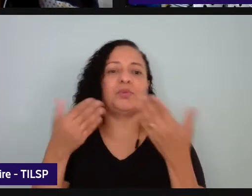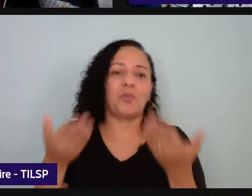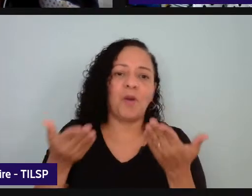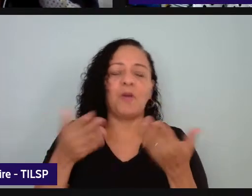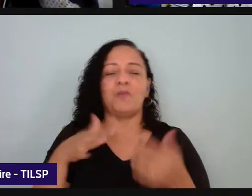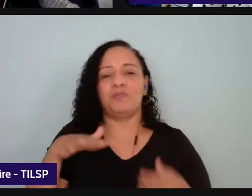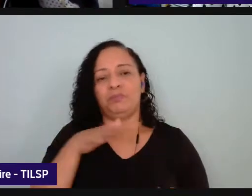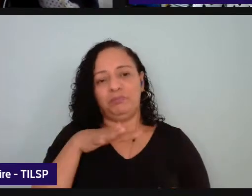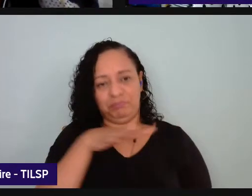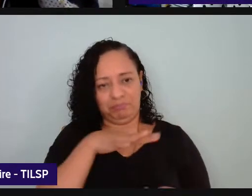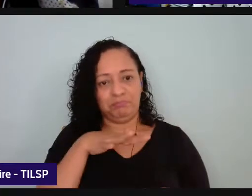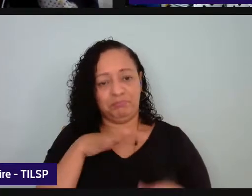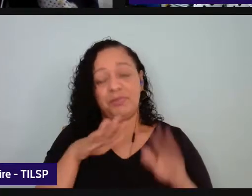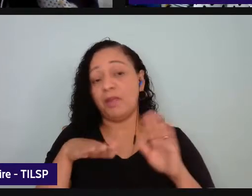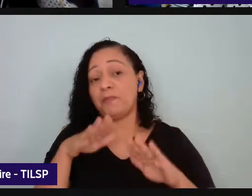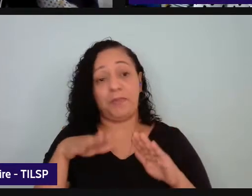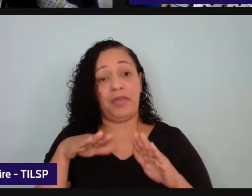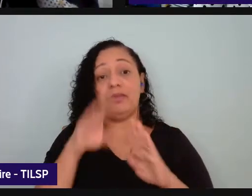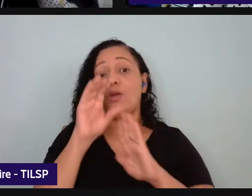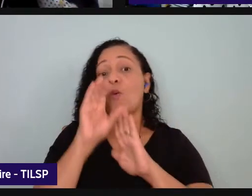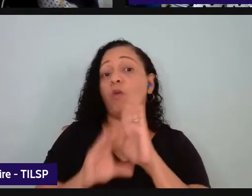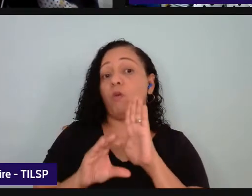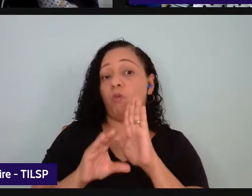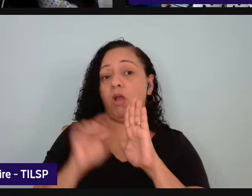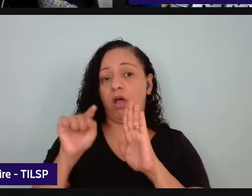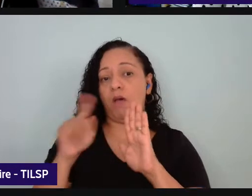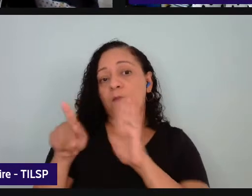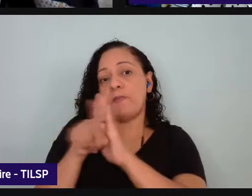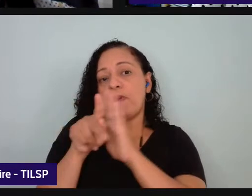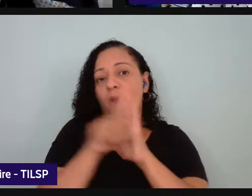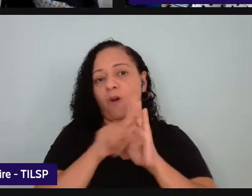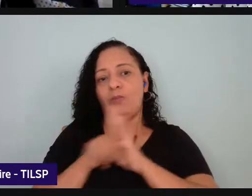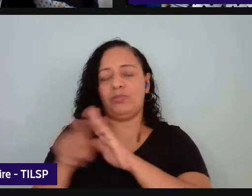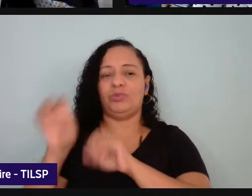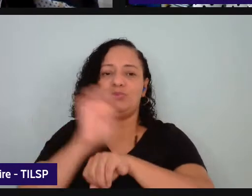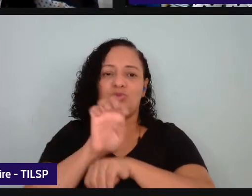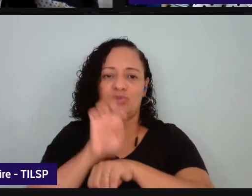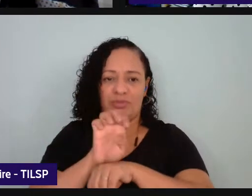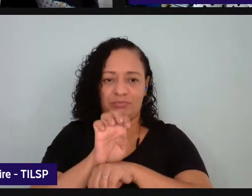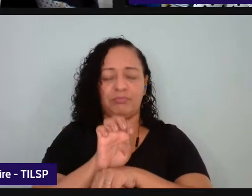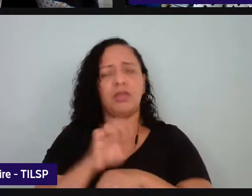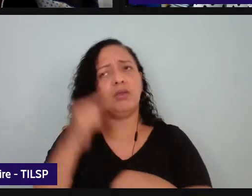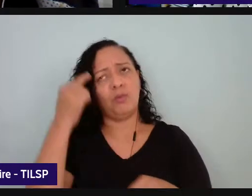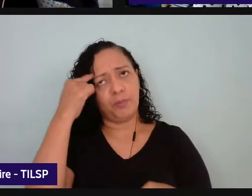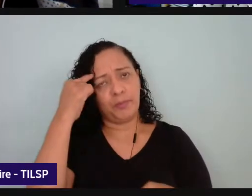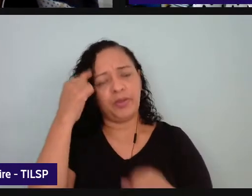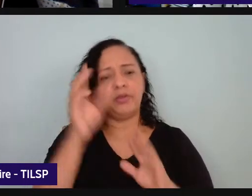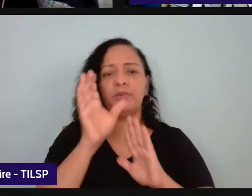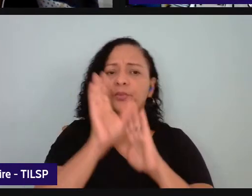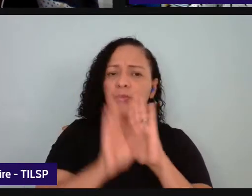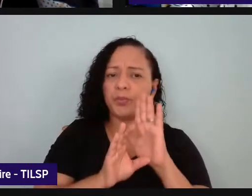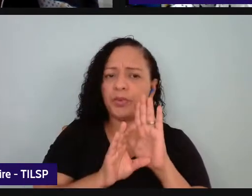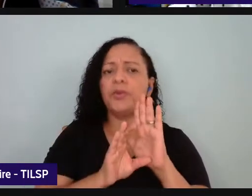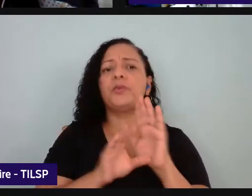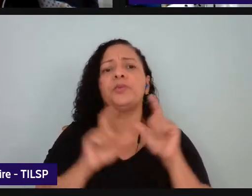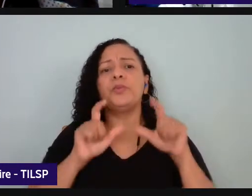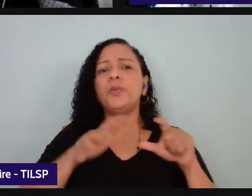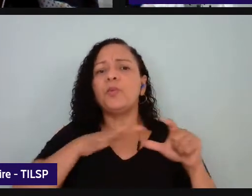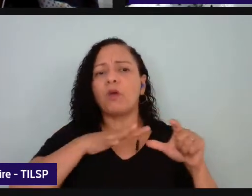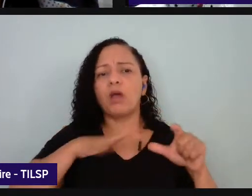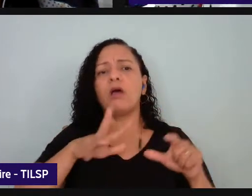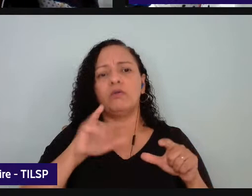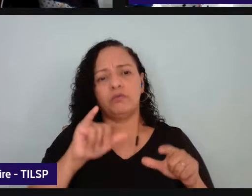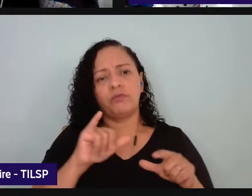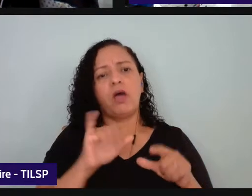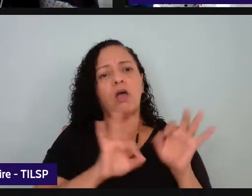então eu penso que o referencial curricular de um território é o que vai nortear o ensino nesse território seja